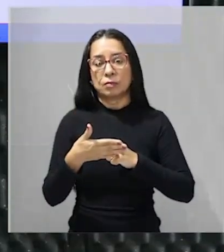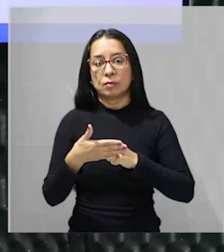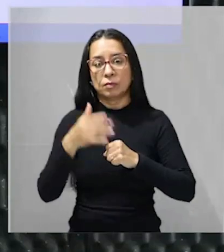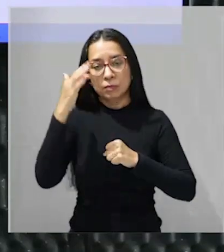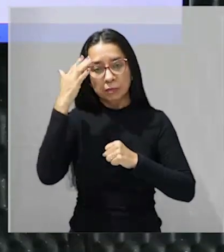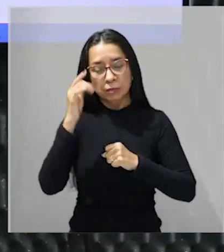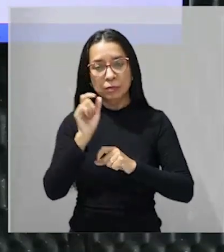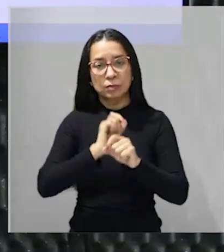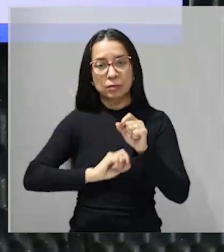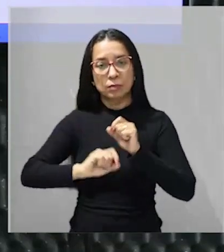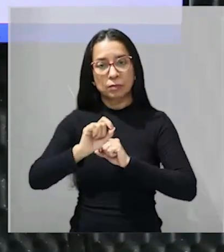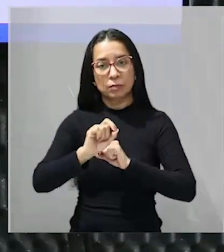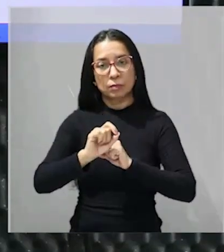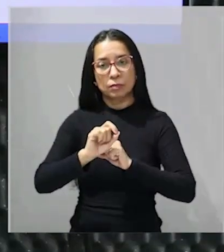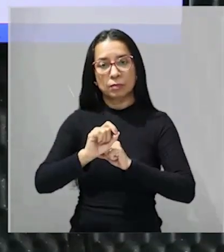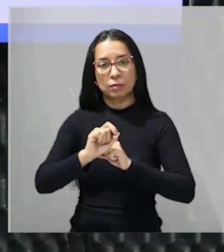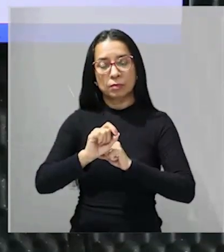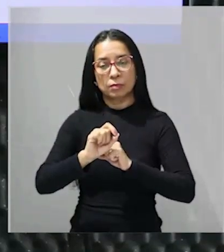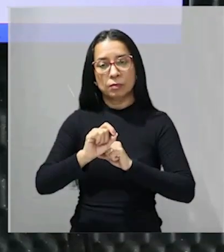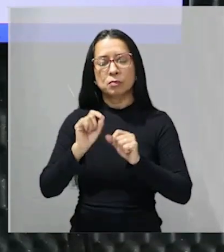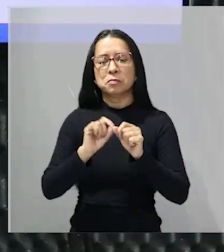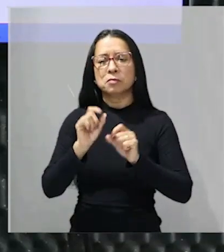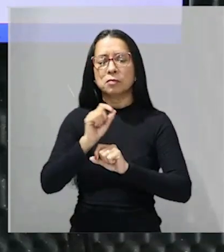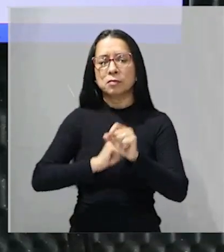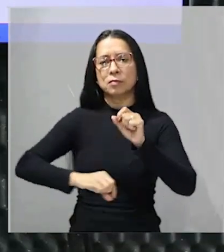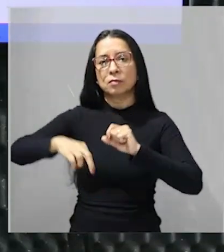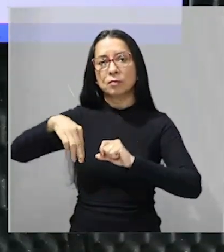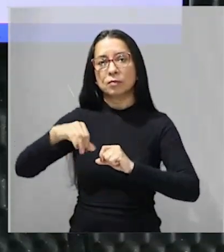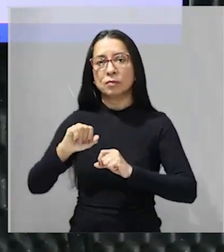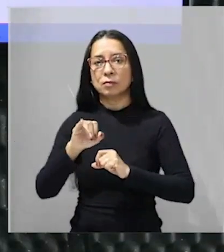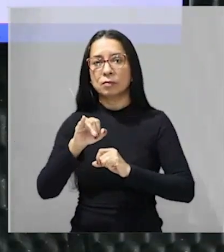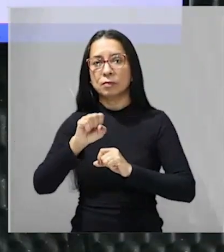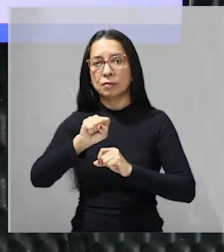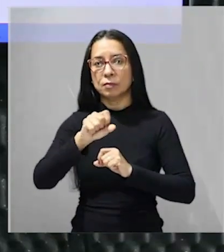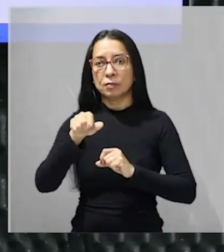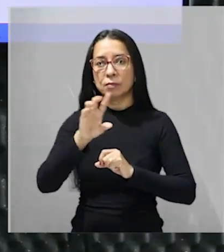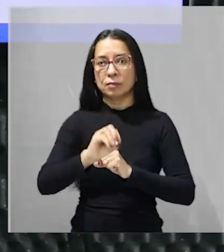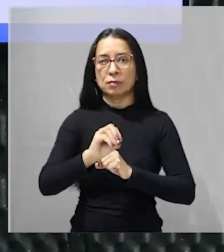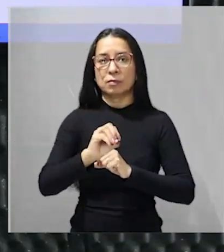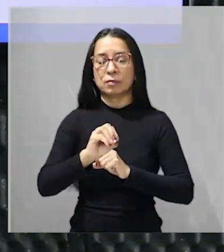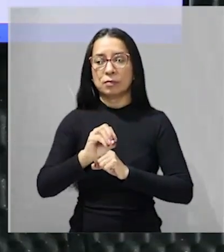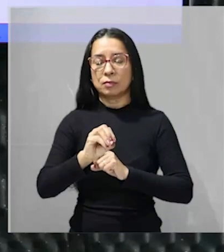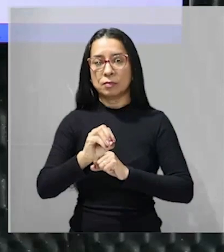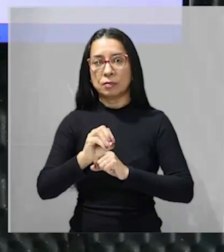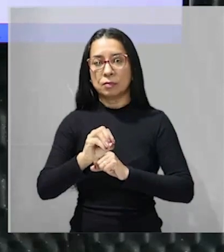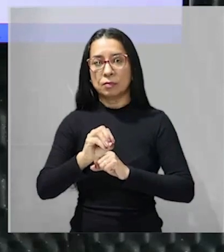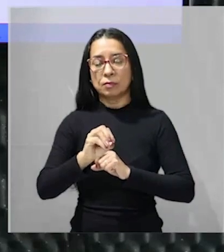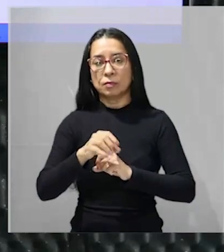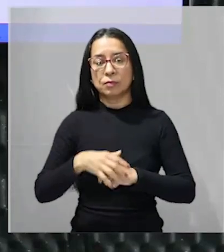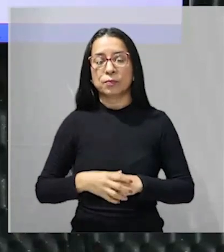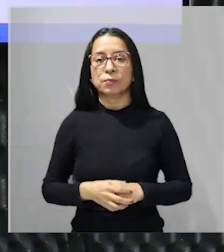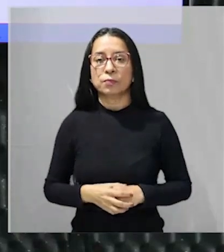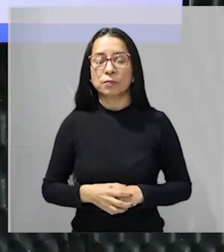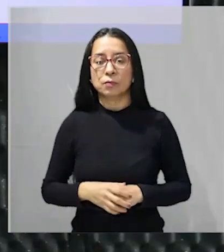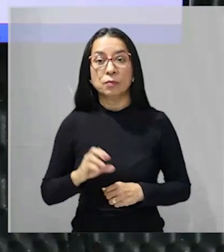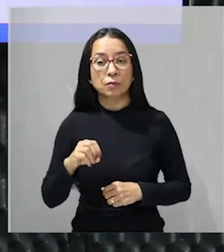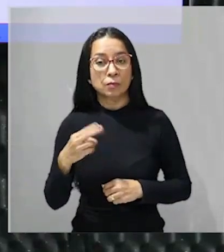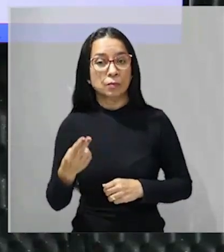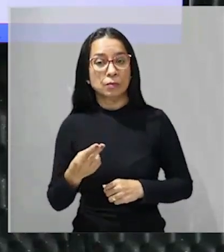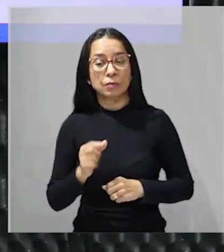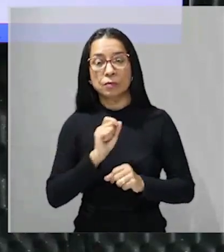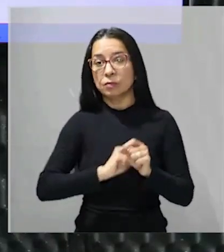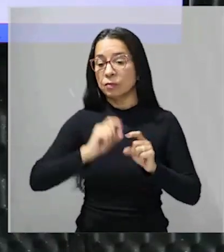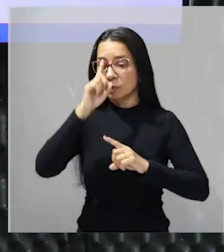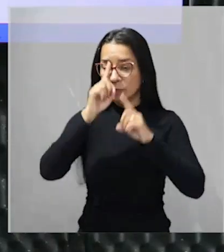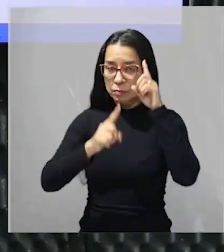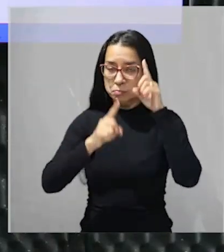estavam no oeste fazendo uma missão eles estariam melhor falando fazendo uma missão ou seja eles não estariam